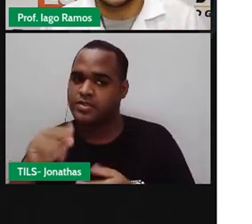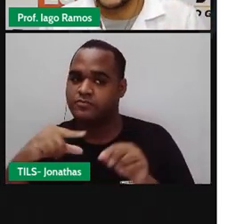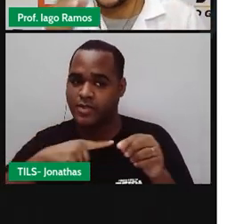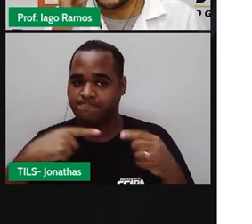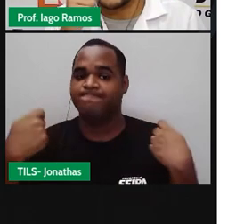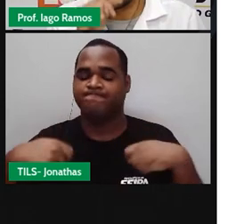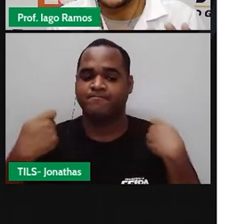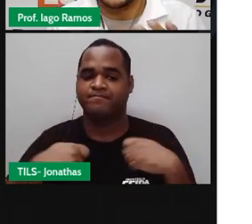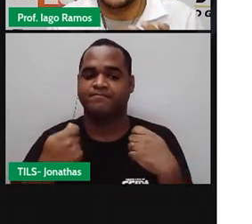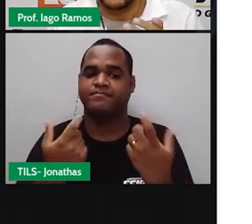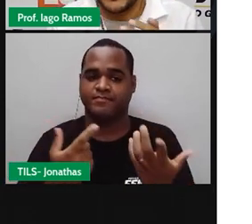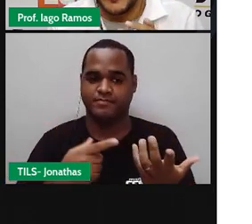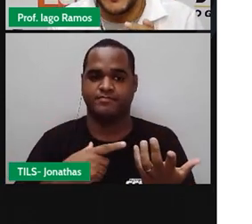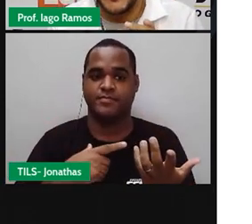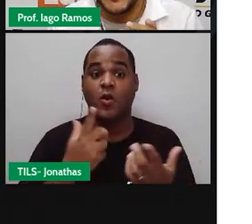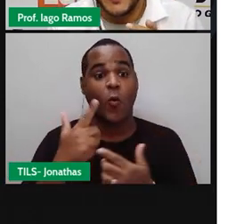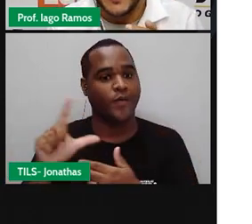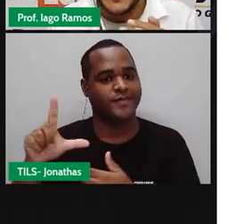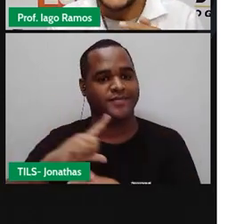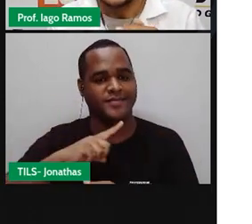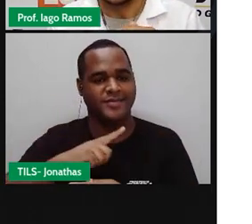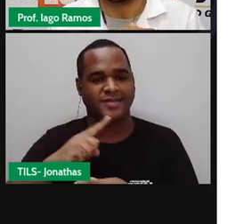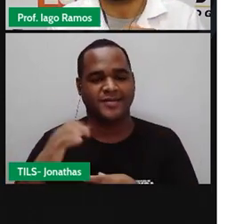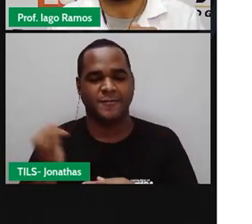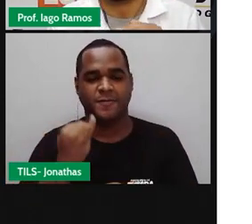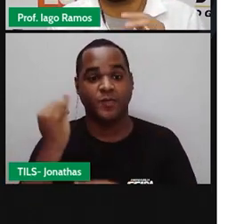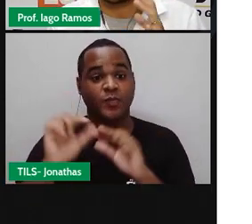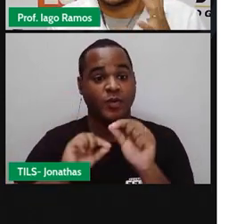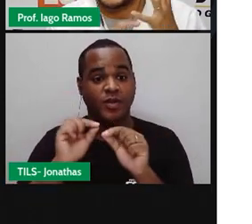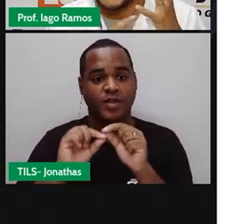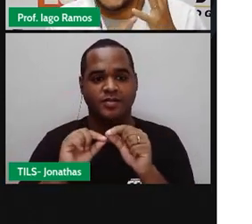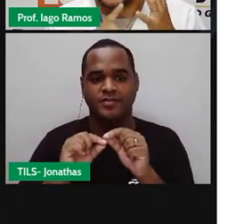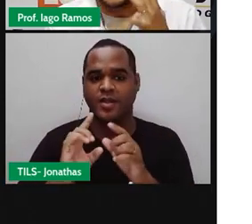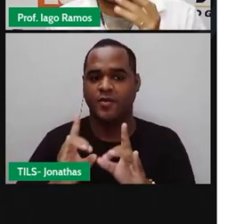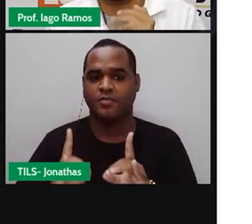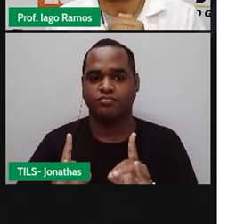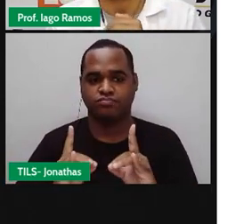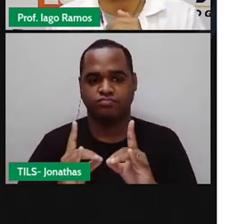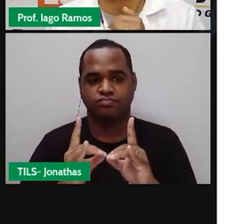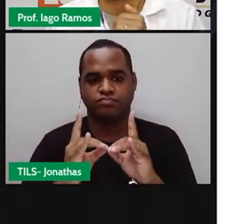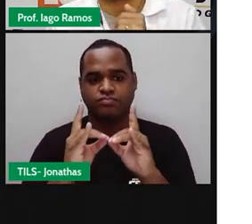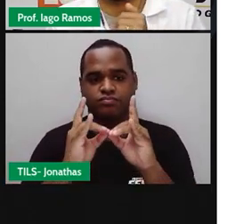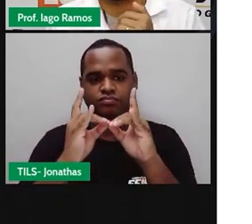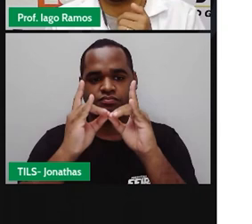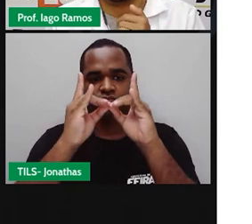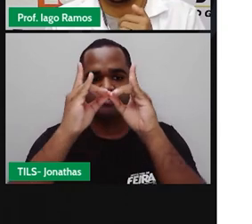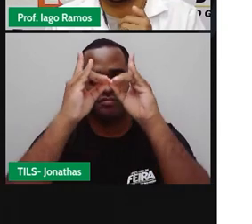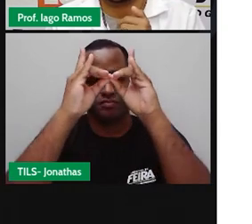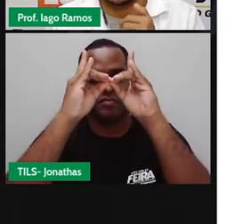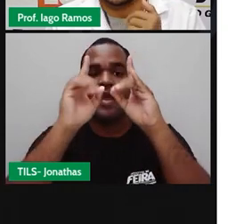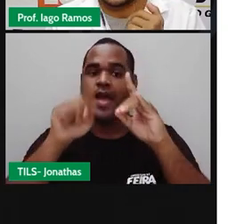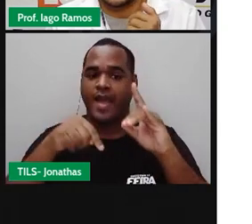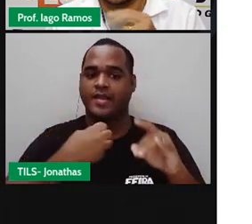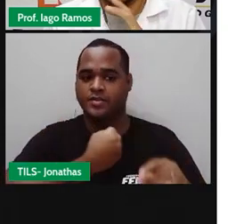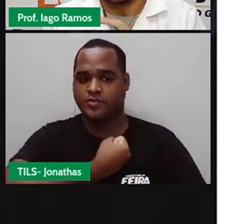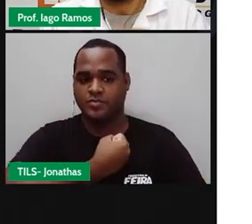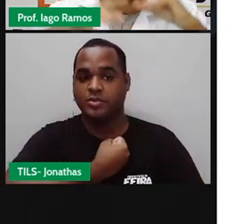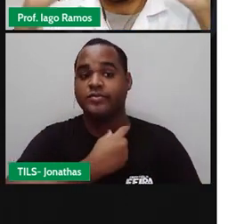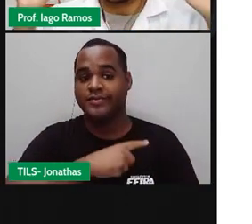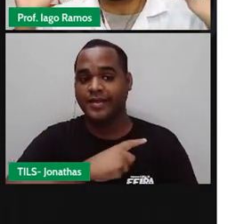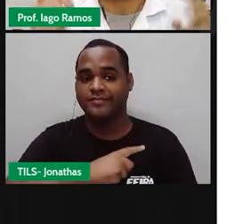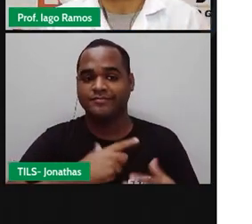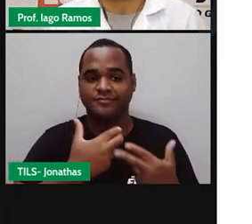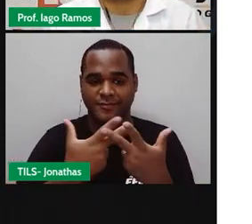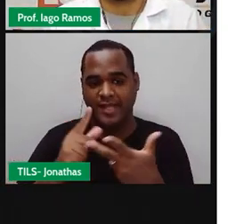inteiros. E eu já vou até te falar outra. Elevadores. Às vezes são representados com números inteiros. Tá?